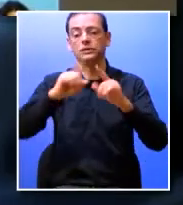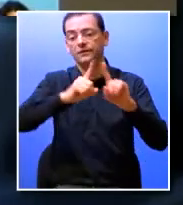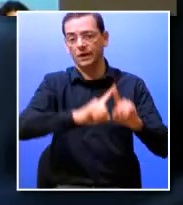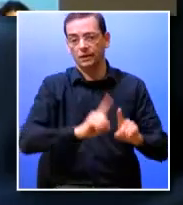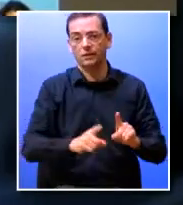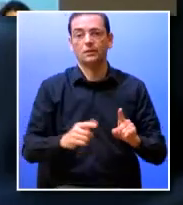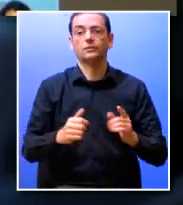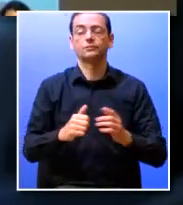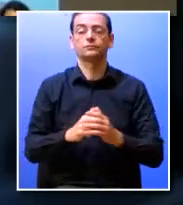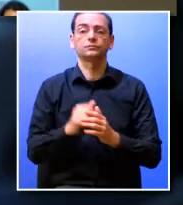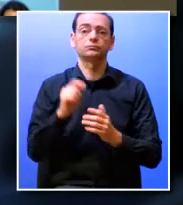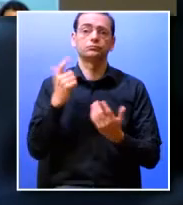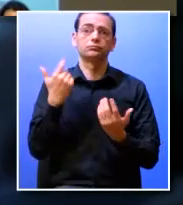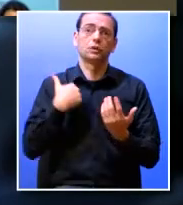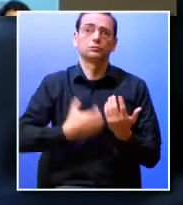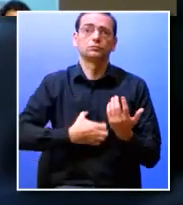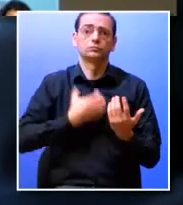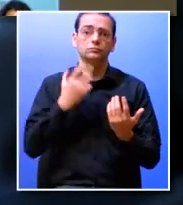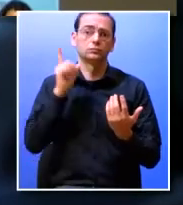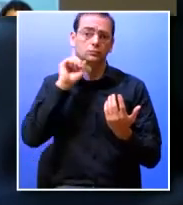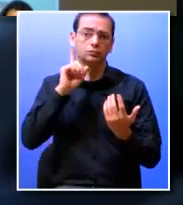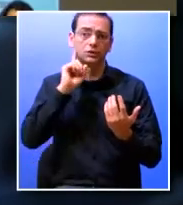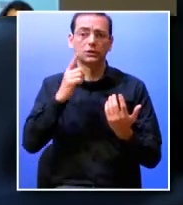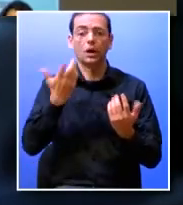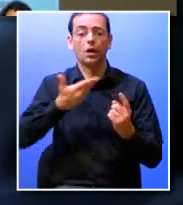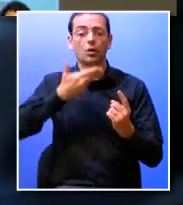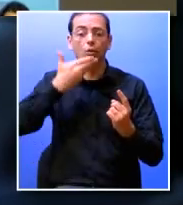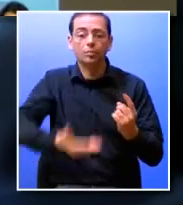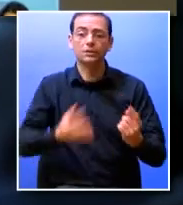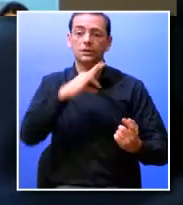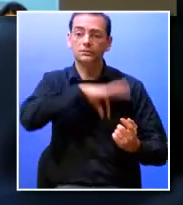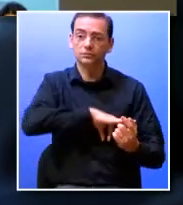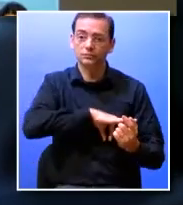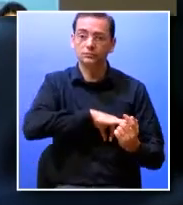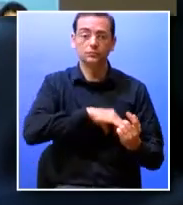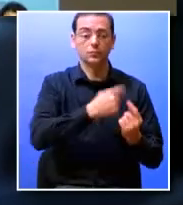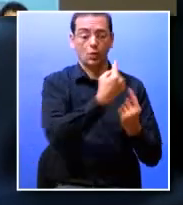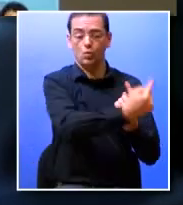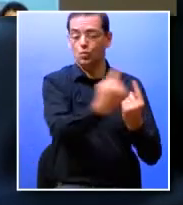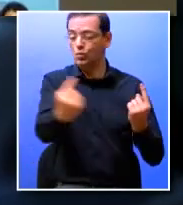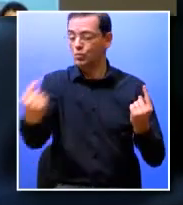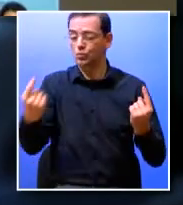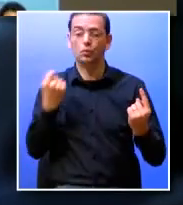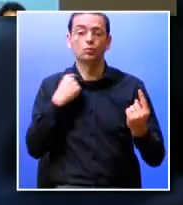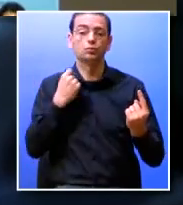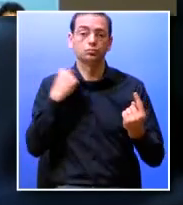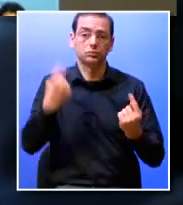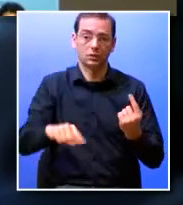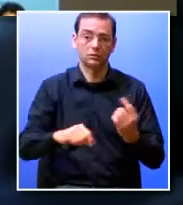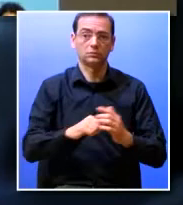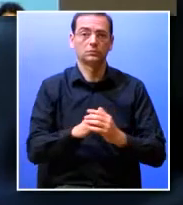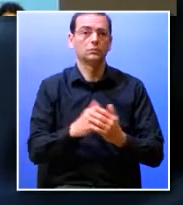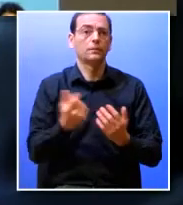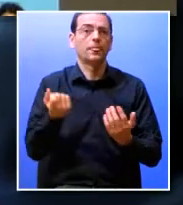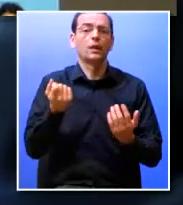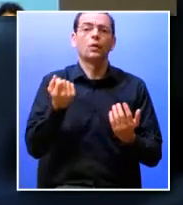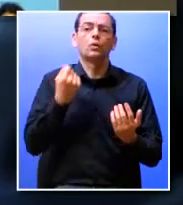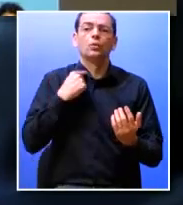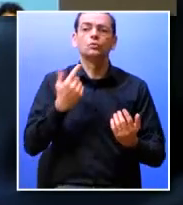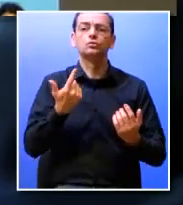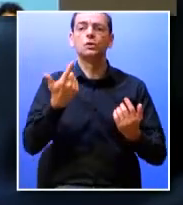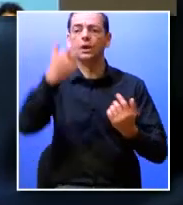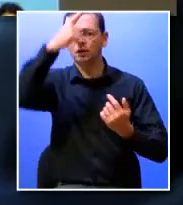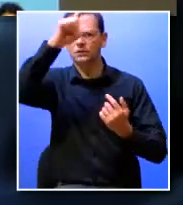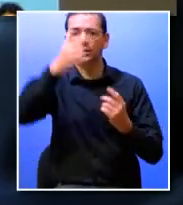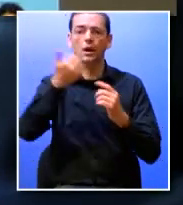consideramos que, para além das competências profissionais, que cada um dos nossos cursos sejam ele cursos de licenciatura,